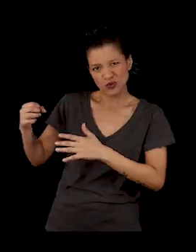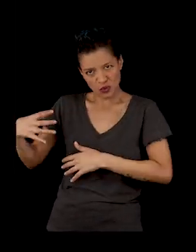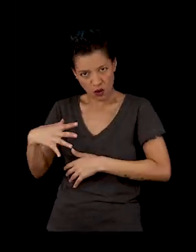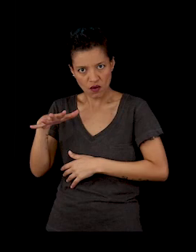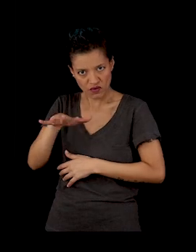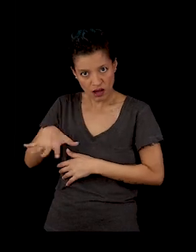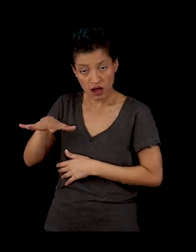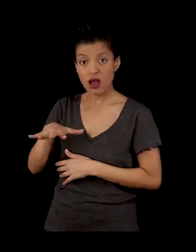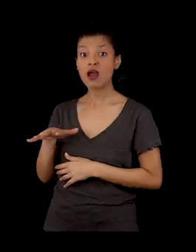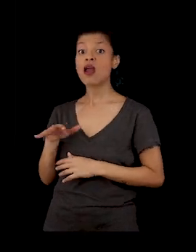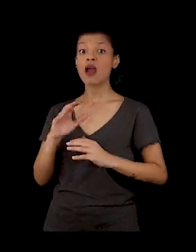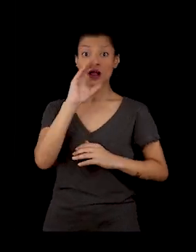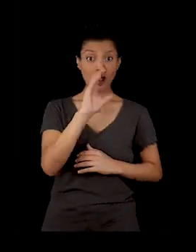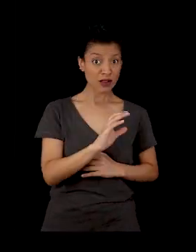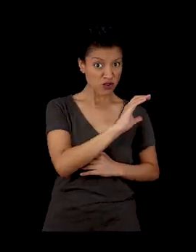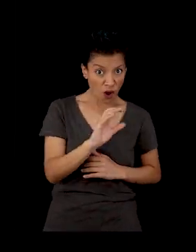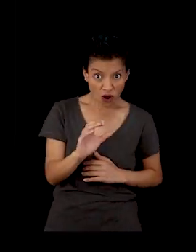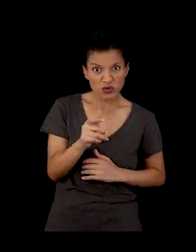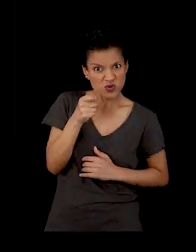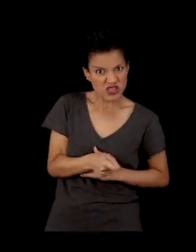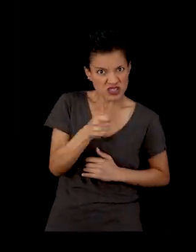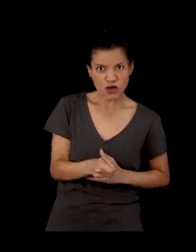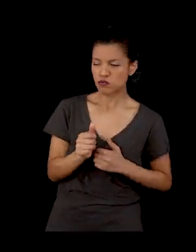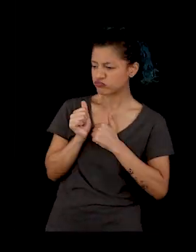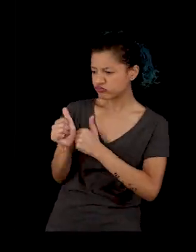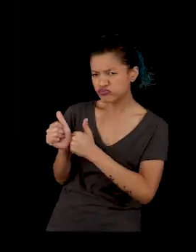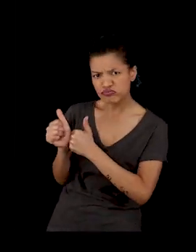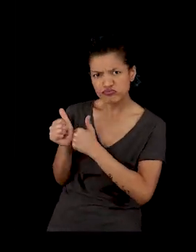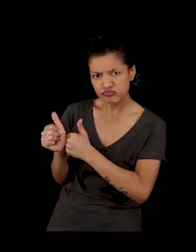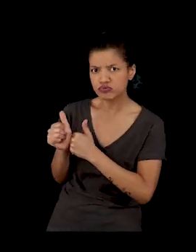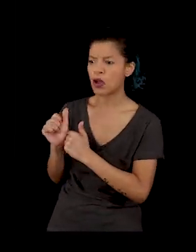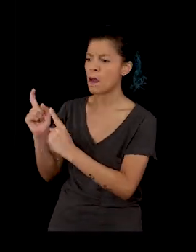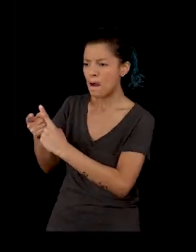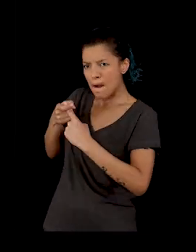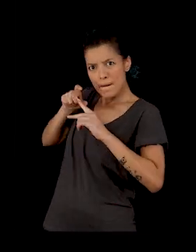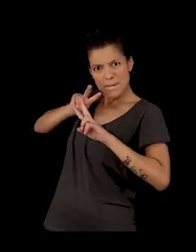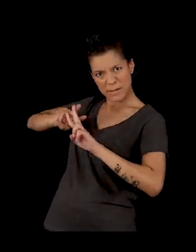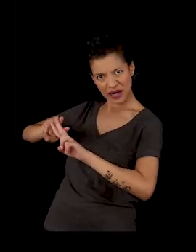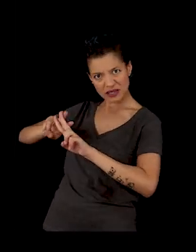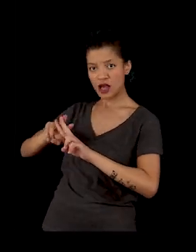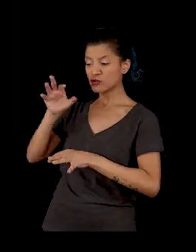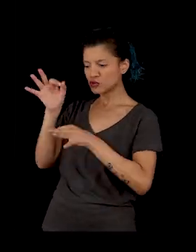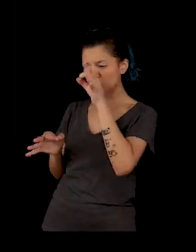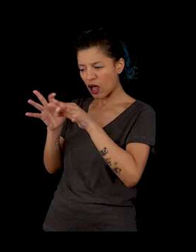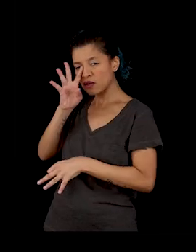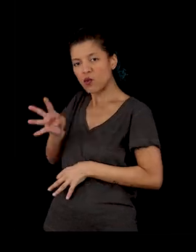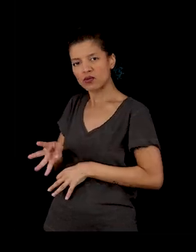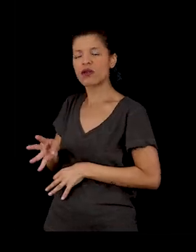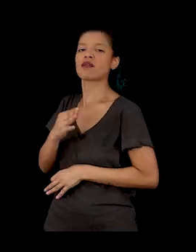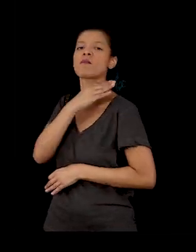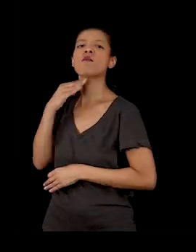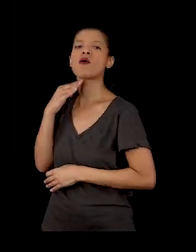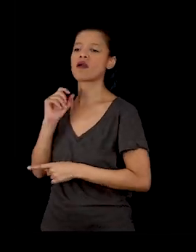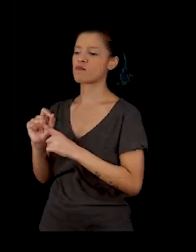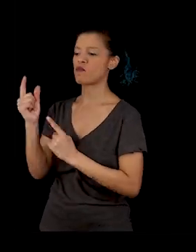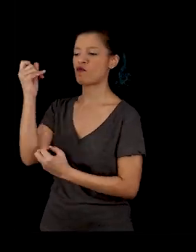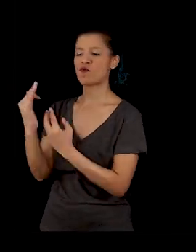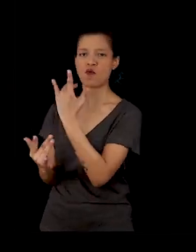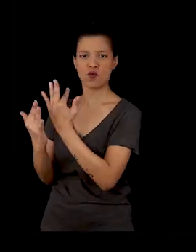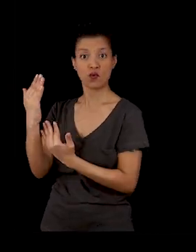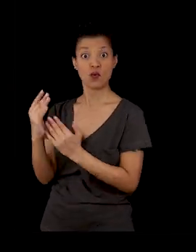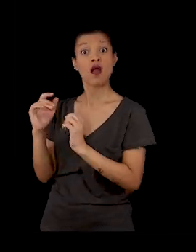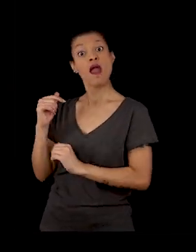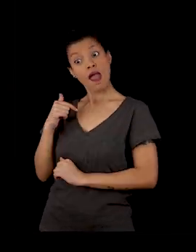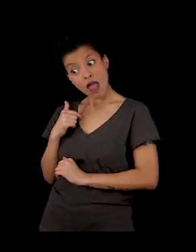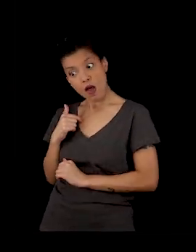que teria sido perseguida pela Inquisição, presa, julgada e condenada à fogueira. Esta é a versão